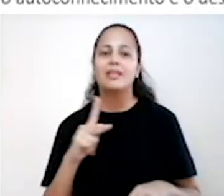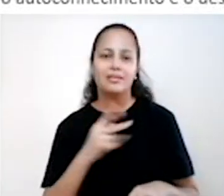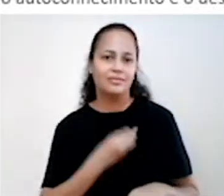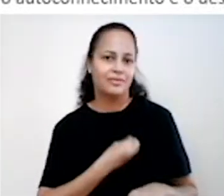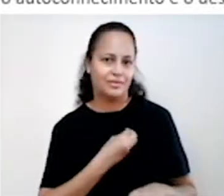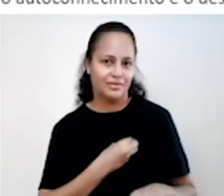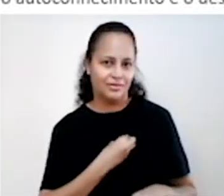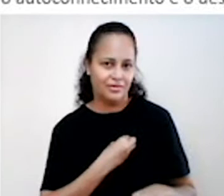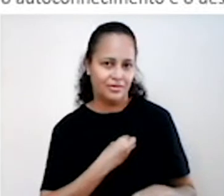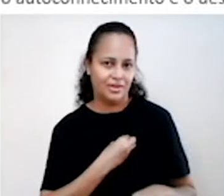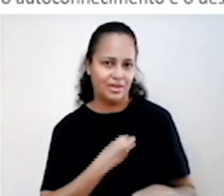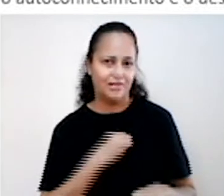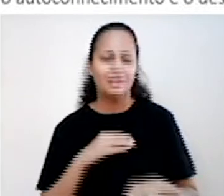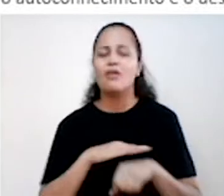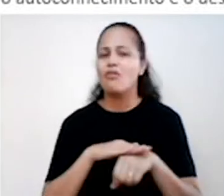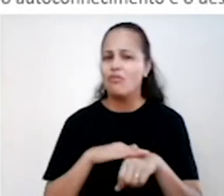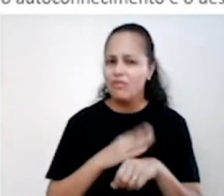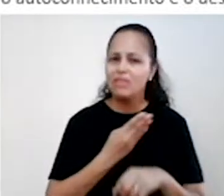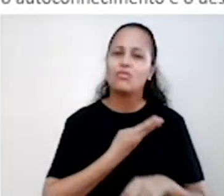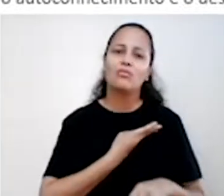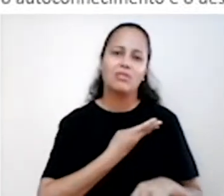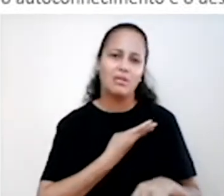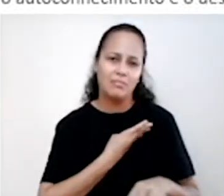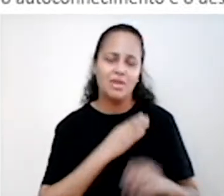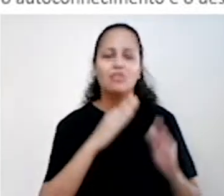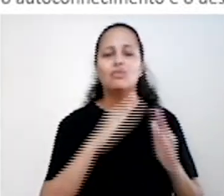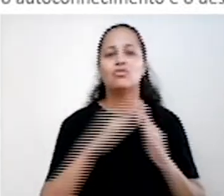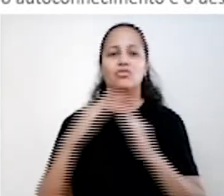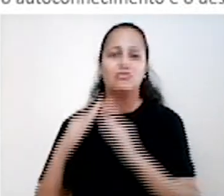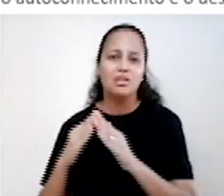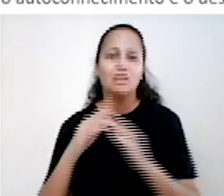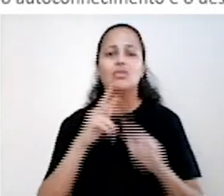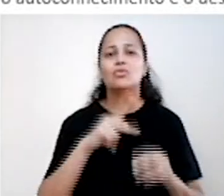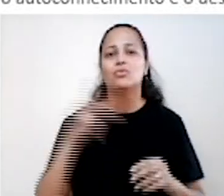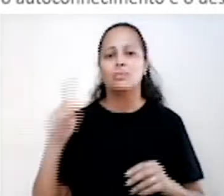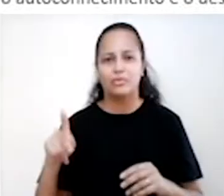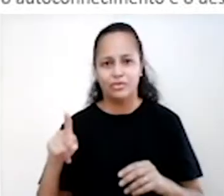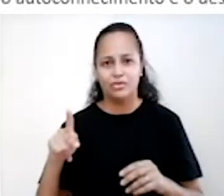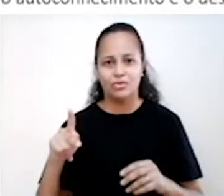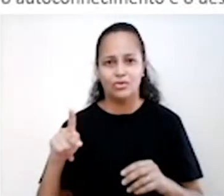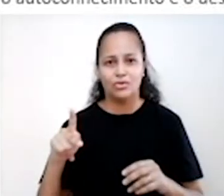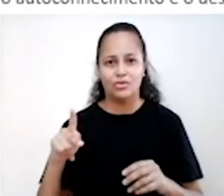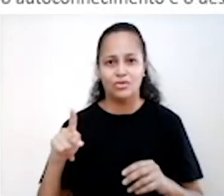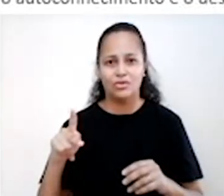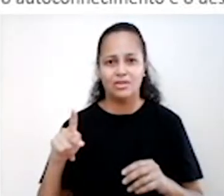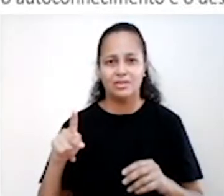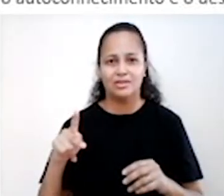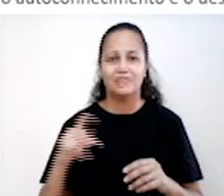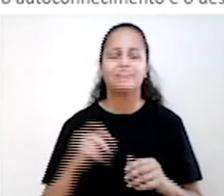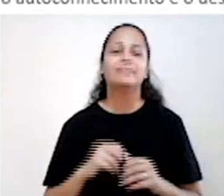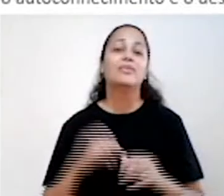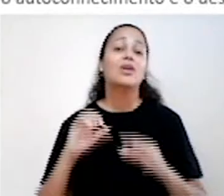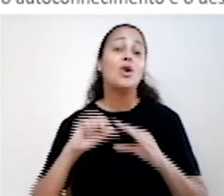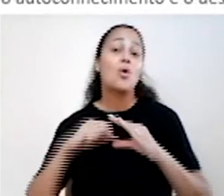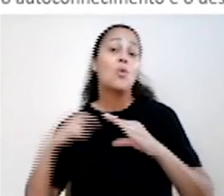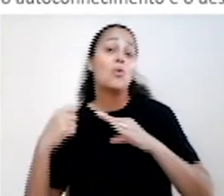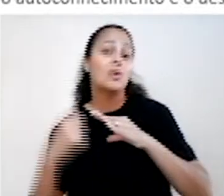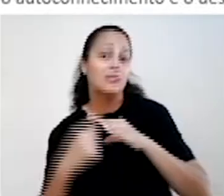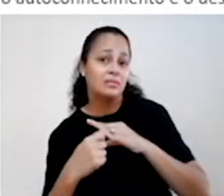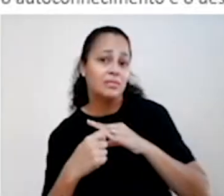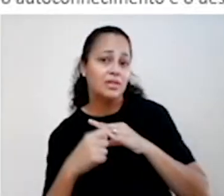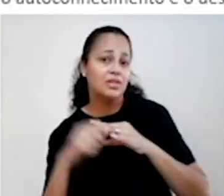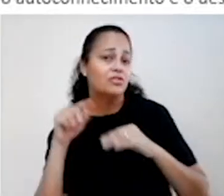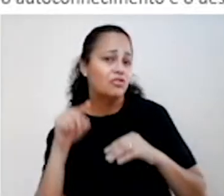com a família, os amigos, os professores, os vizinhos, será que com os aparelhos eletrônicos, a internet e as redes